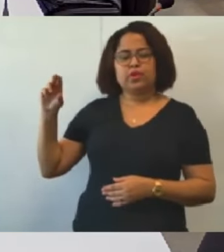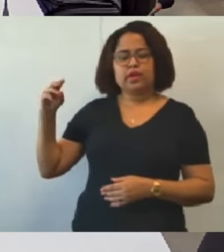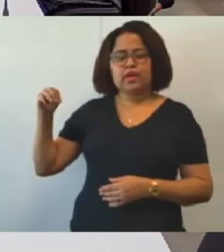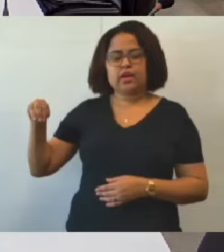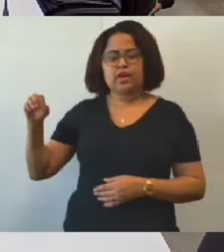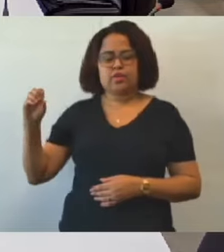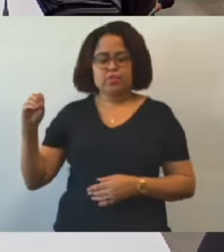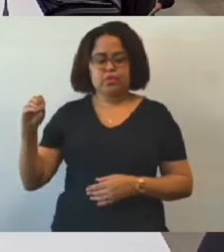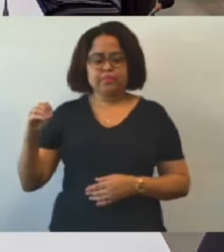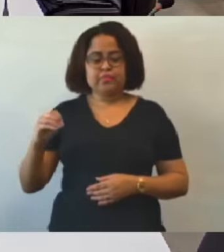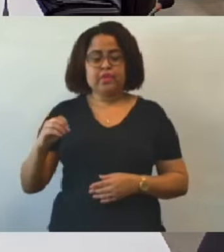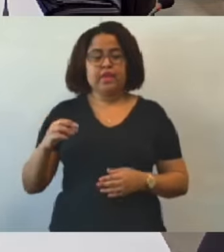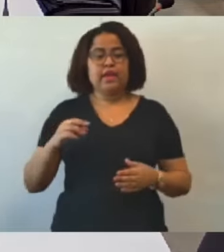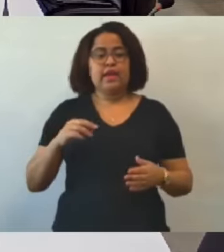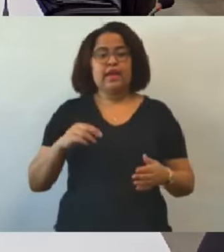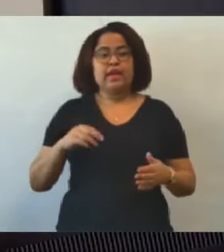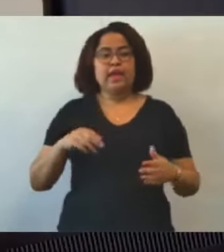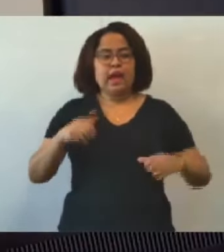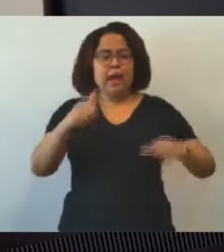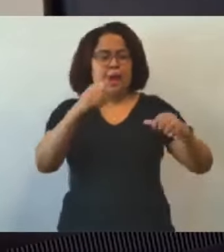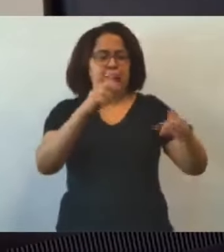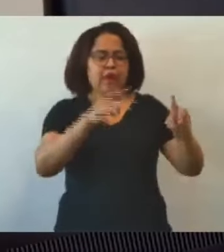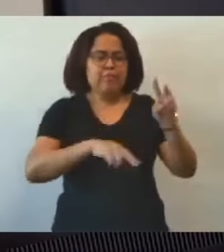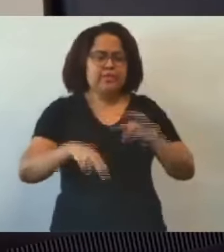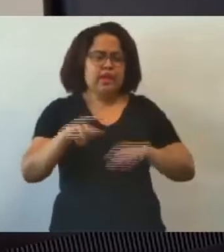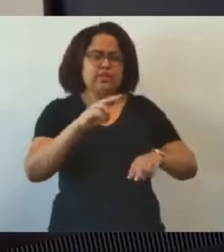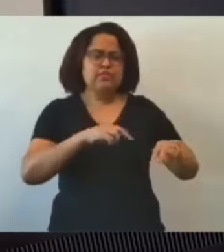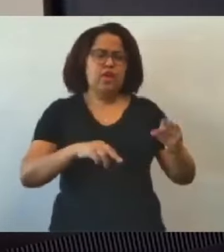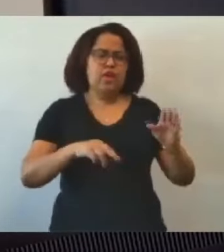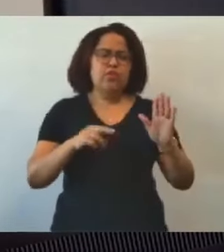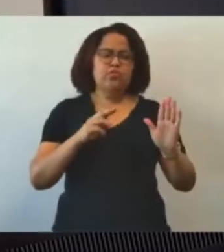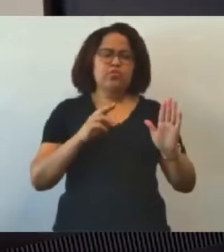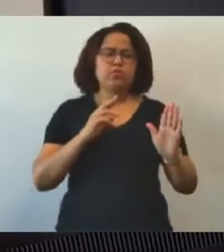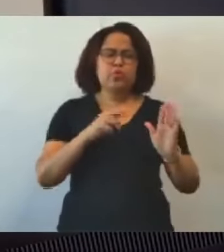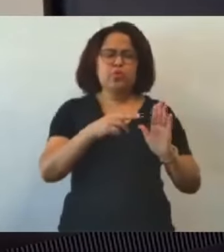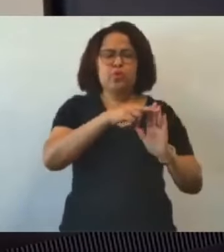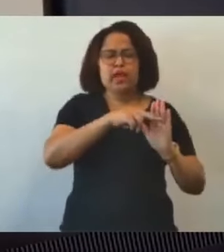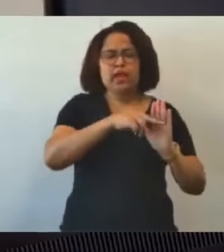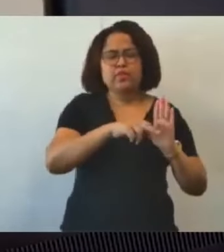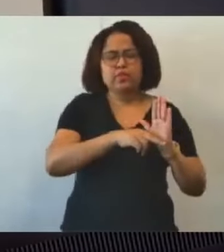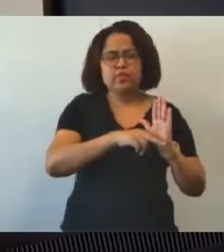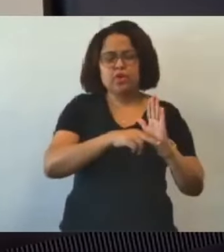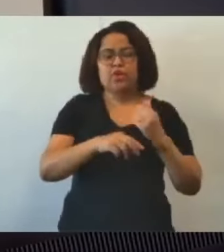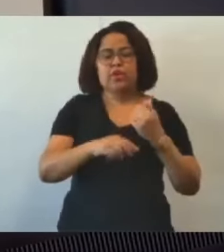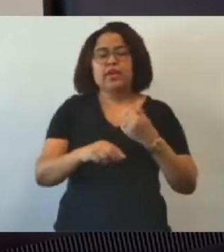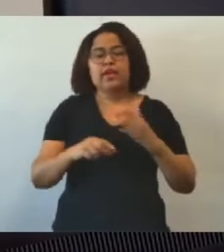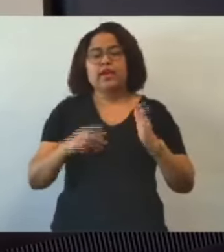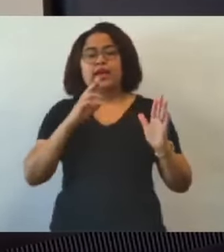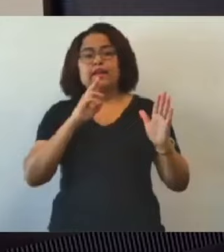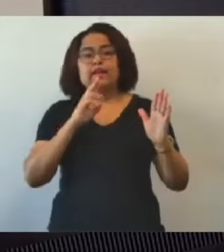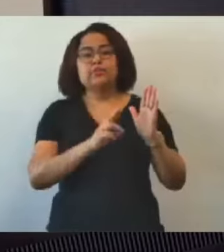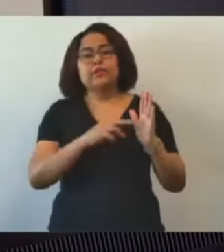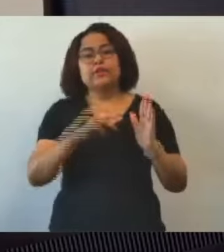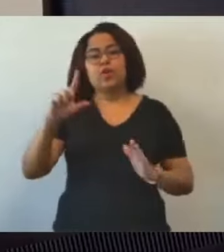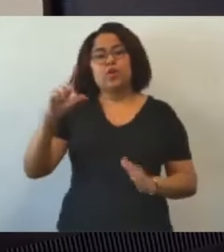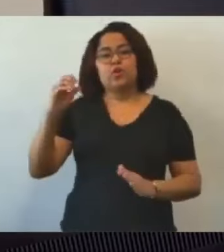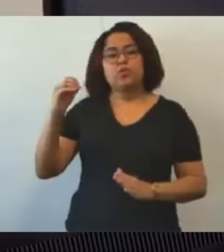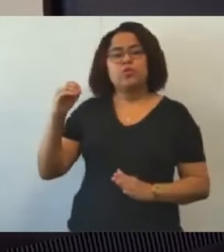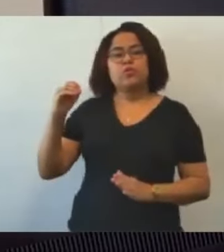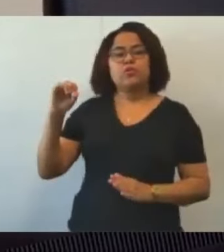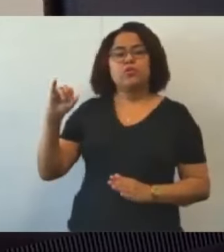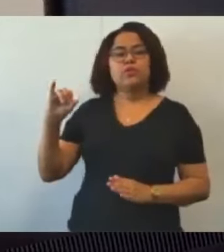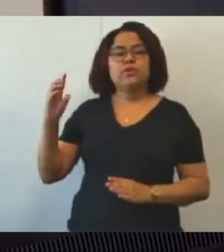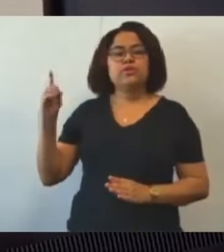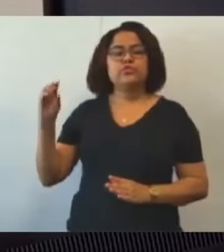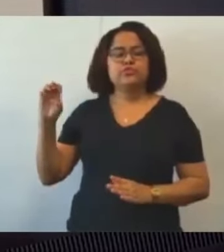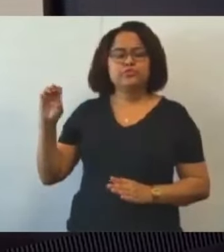apreciação do relatório final, relatoria, vereador Luiz Gonçalves, audiência pública não prevista, outros